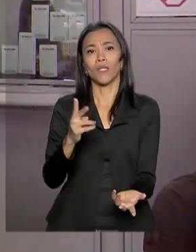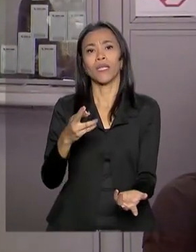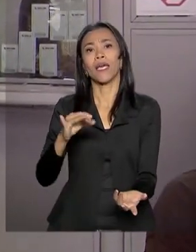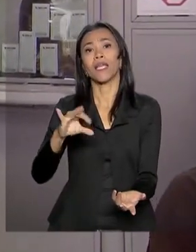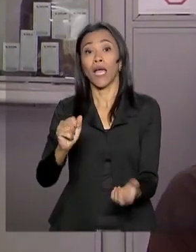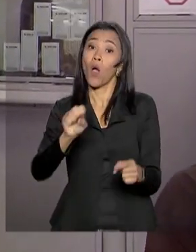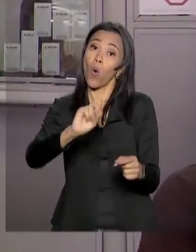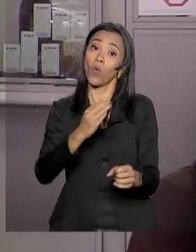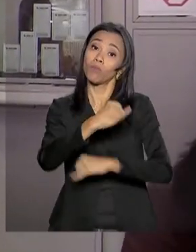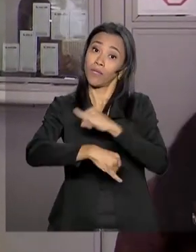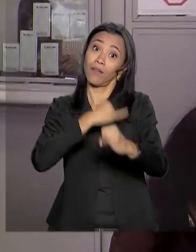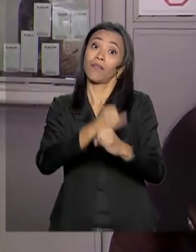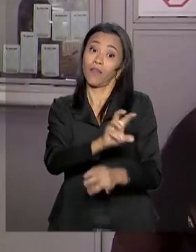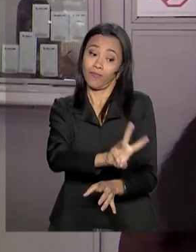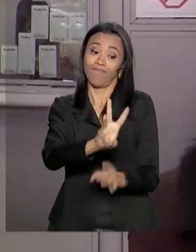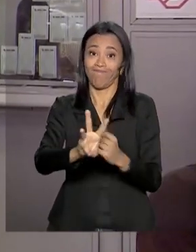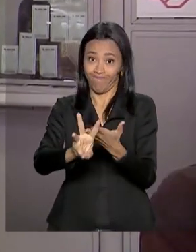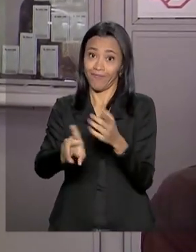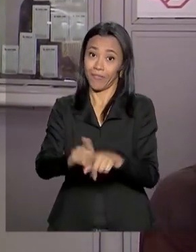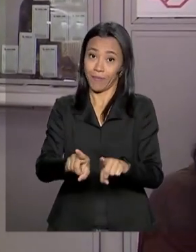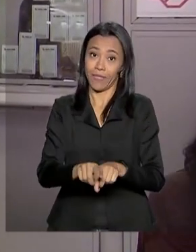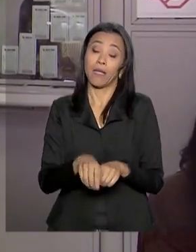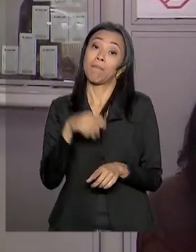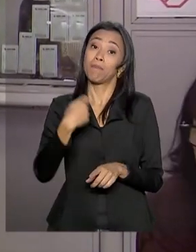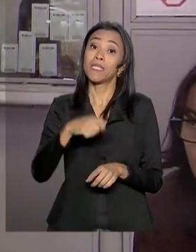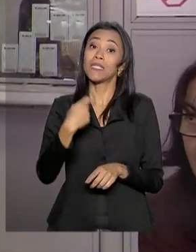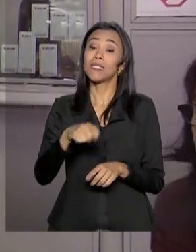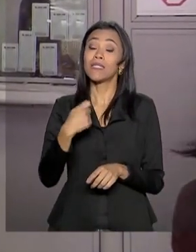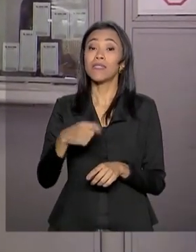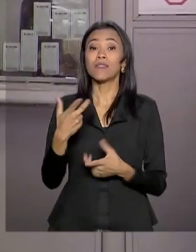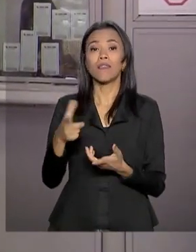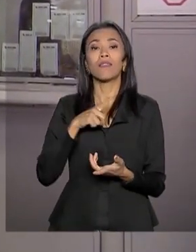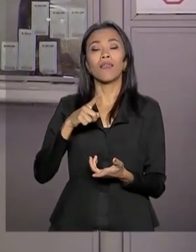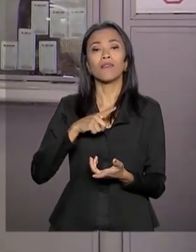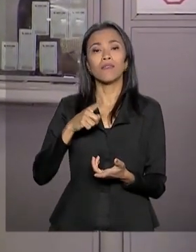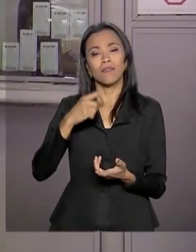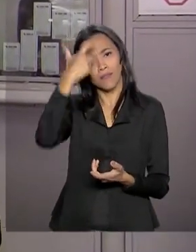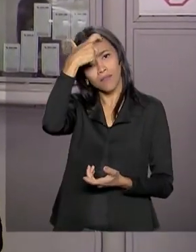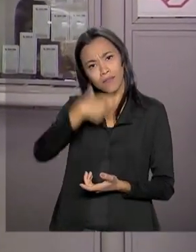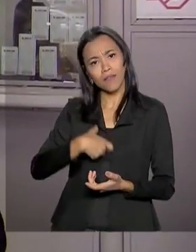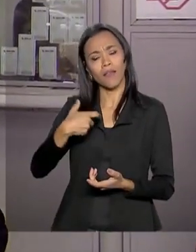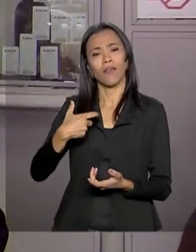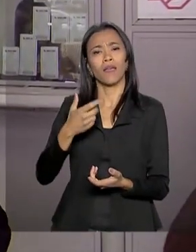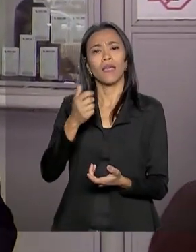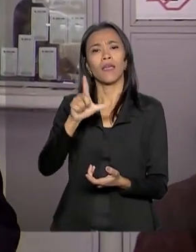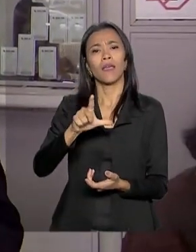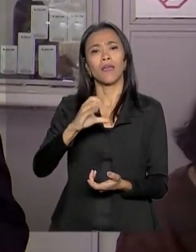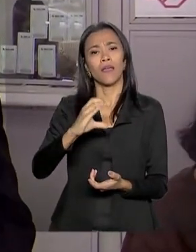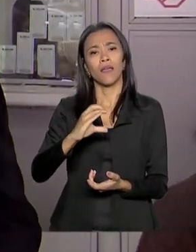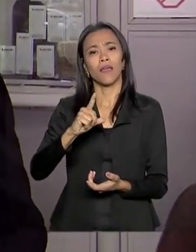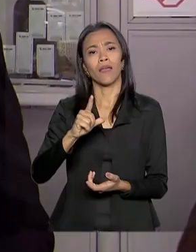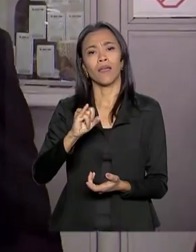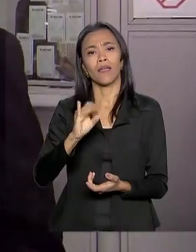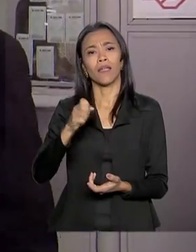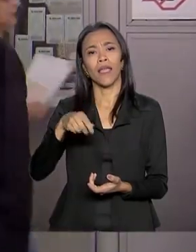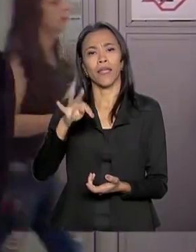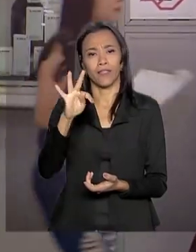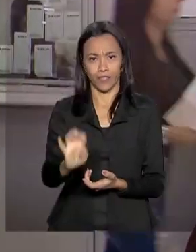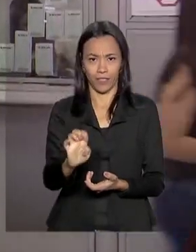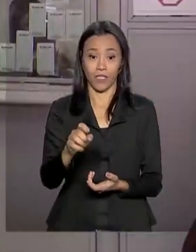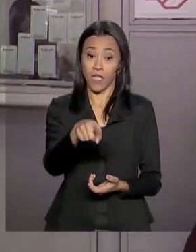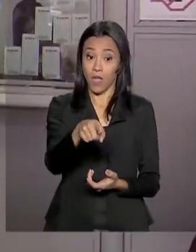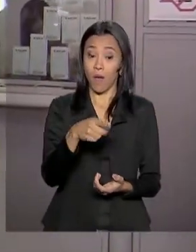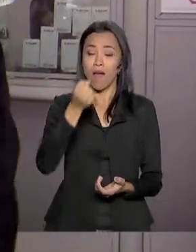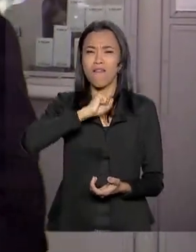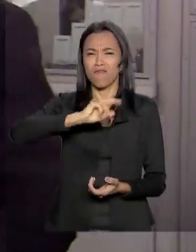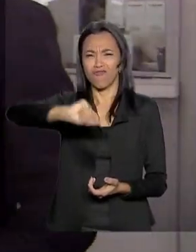Loterias Online. Mas para isso é preciso ser cliente da Caixa Econômica Federal. Eu estou na mais antiga casa lotérica aqui da cidade de São Paulo. A